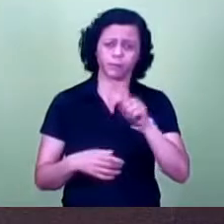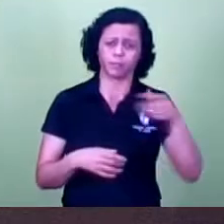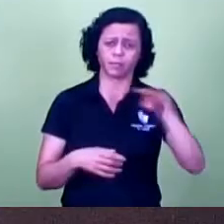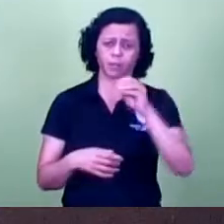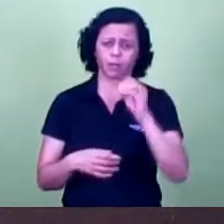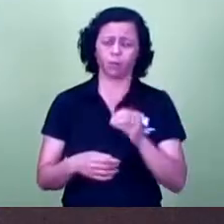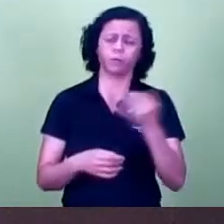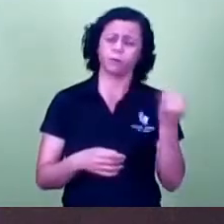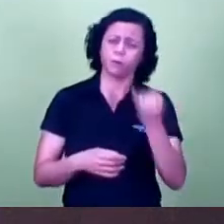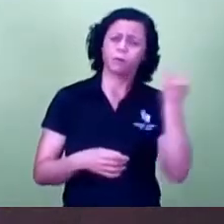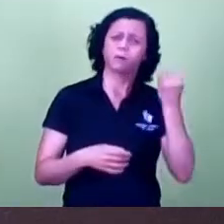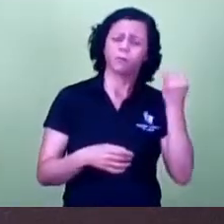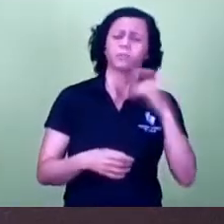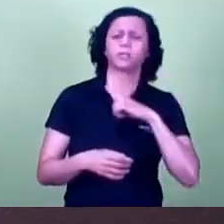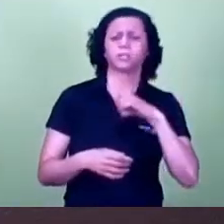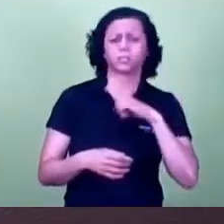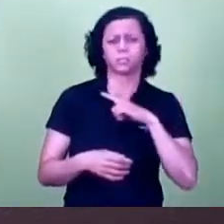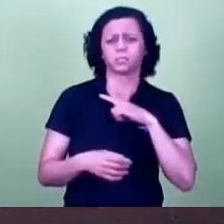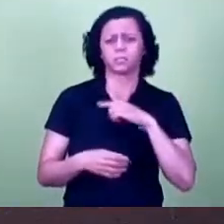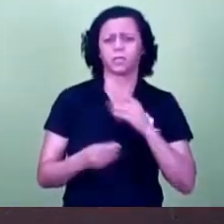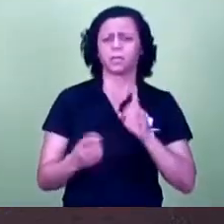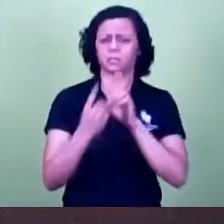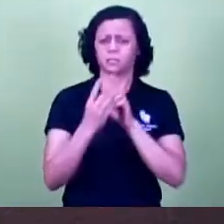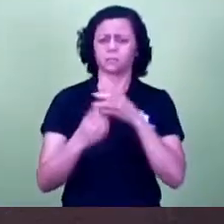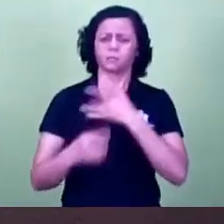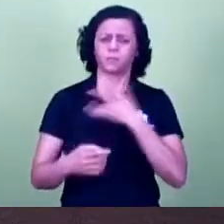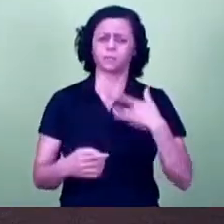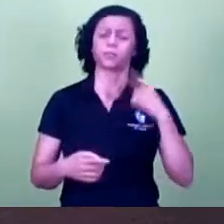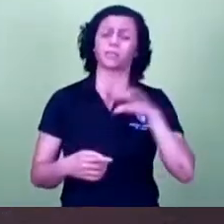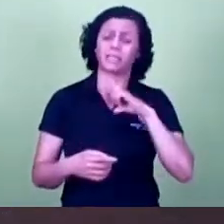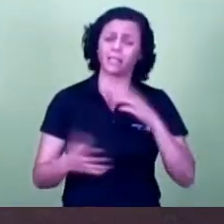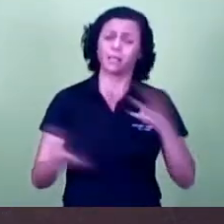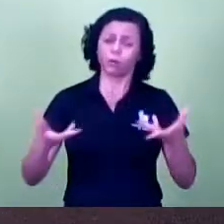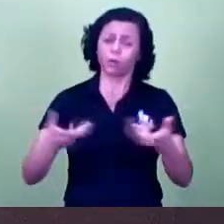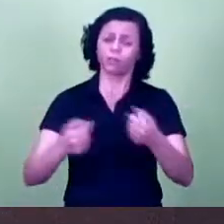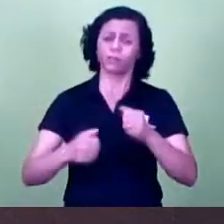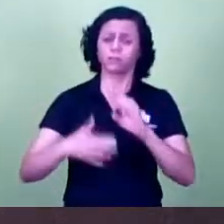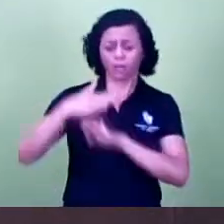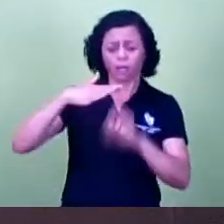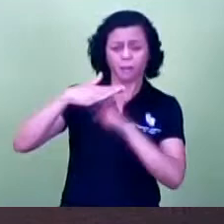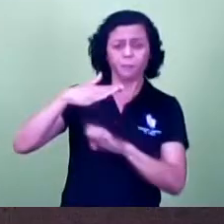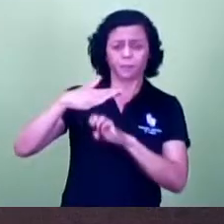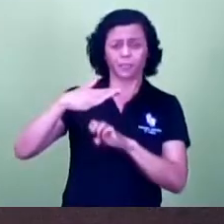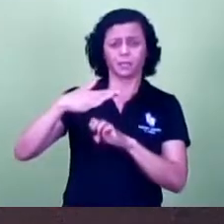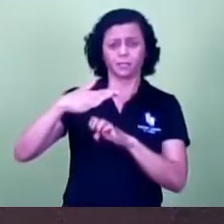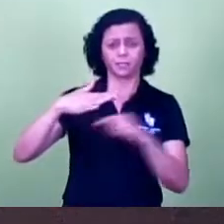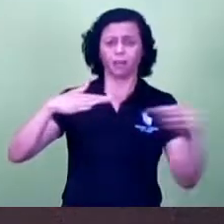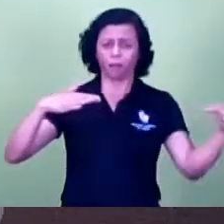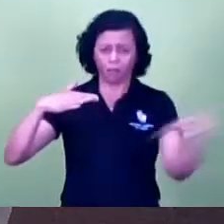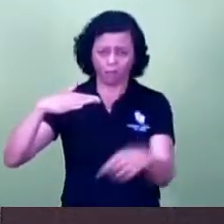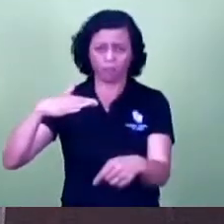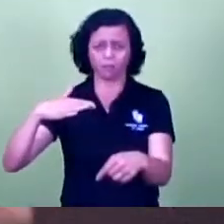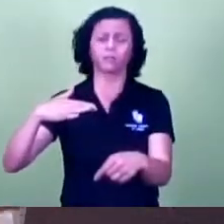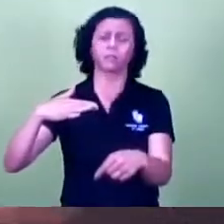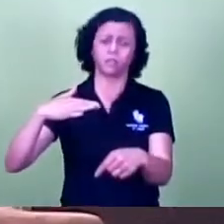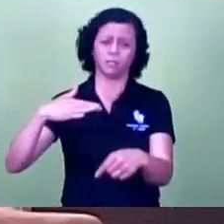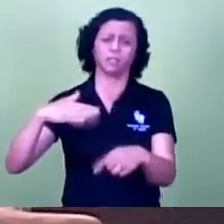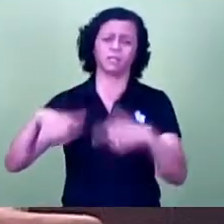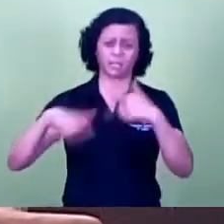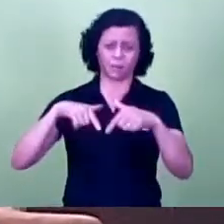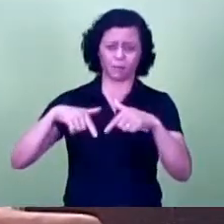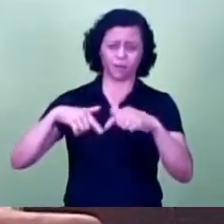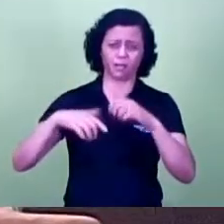que a gente tenha qualificação, é preciso você, a empresa que está se propondo a vir trabalhar na cidade, ela tem que mostrar qual é a